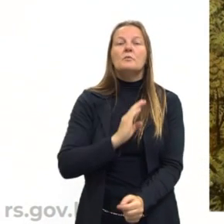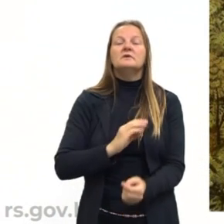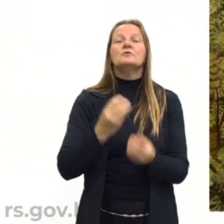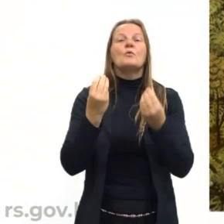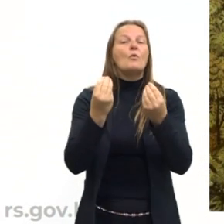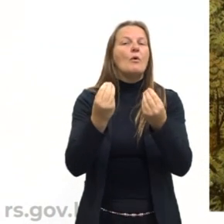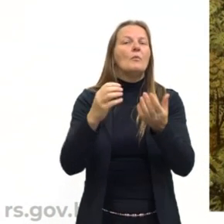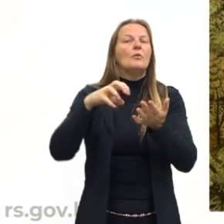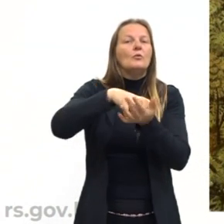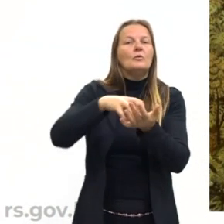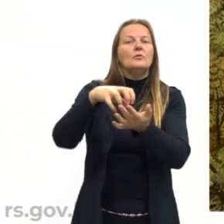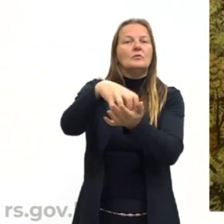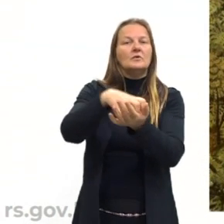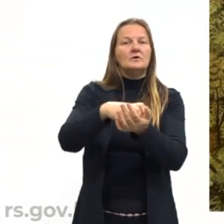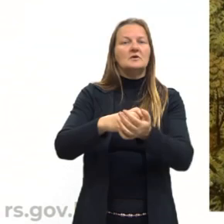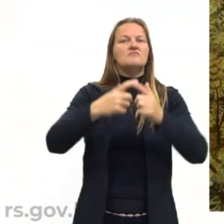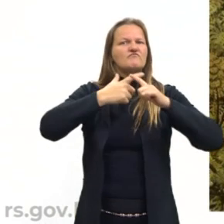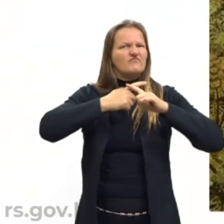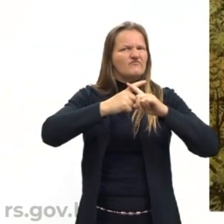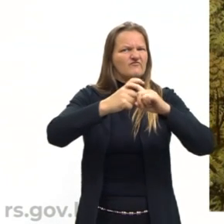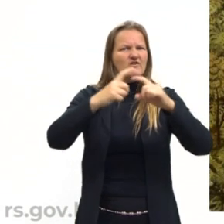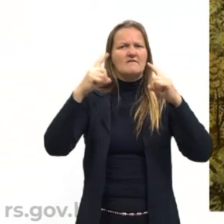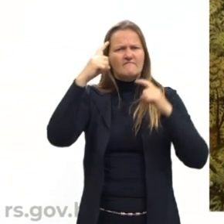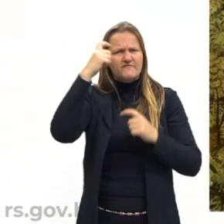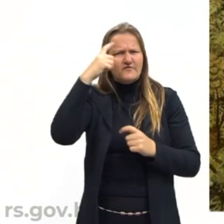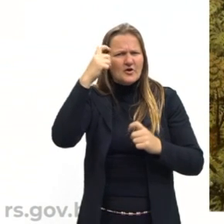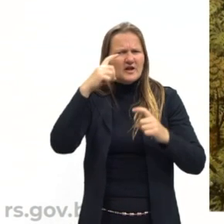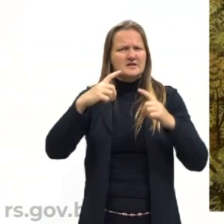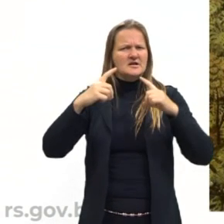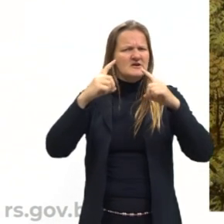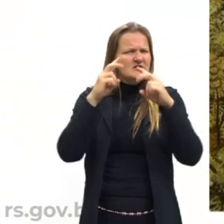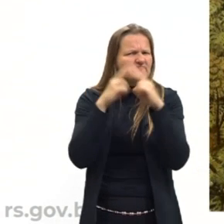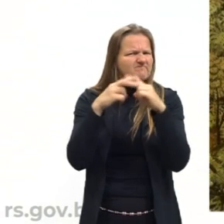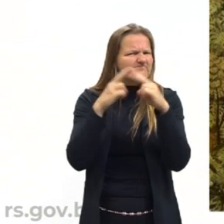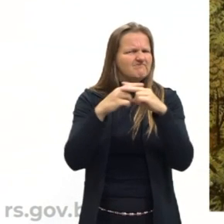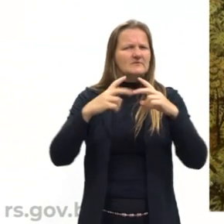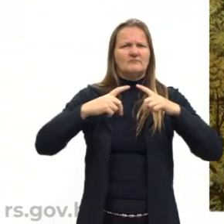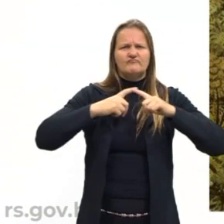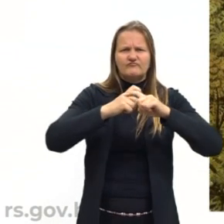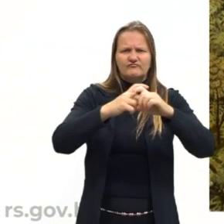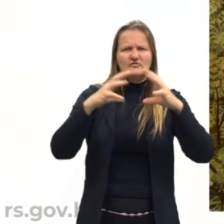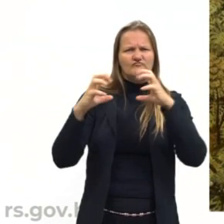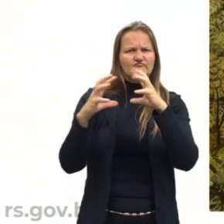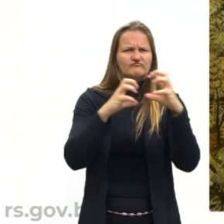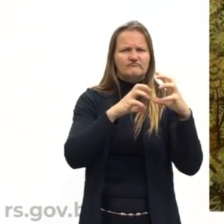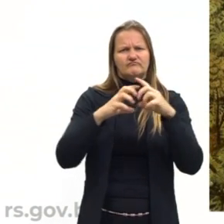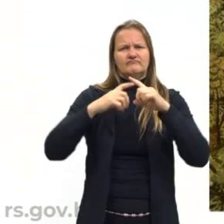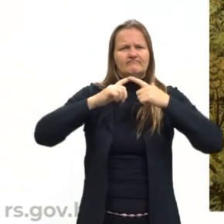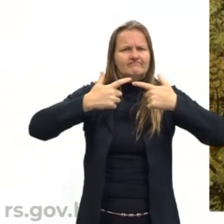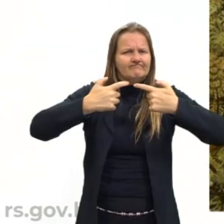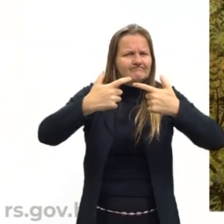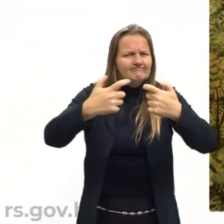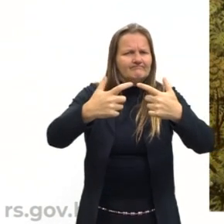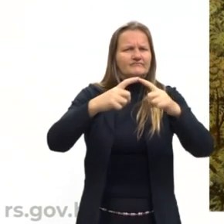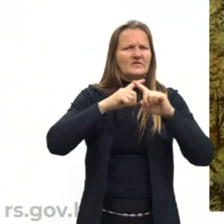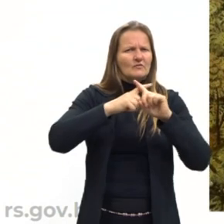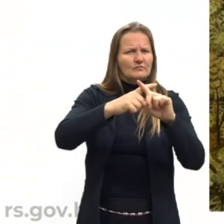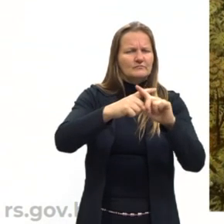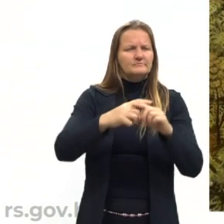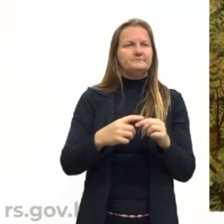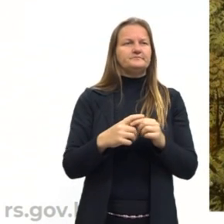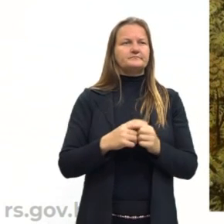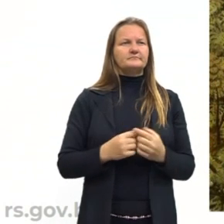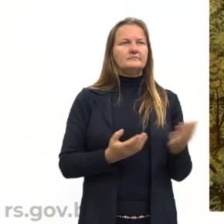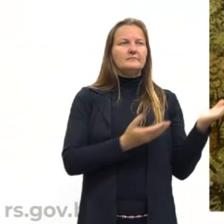como, então? À base de muita violência. E os portugueses também, eles faziam uma